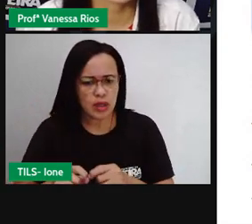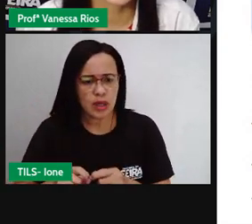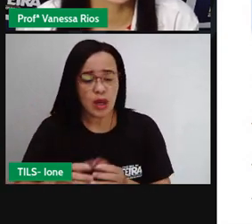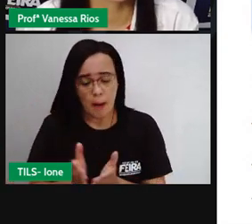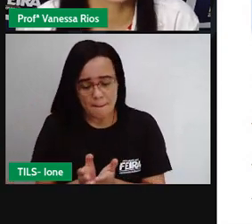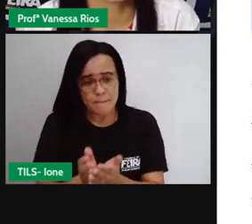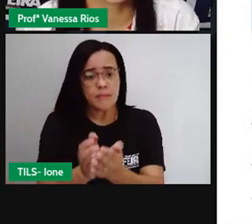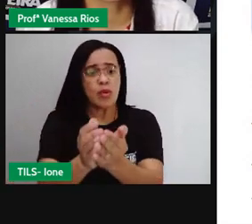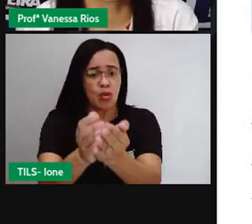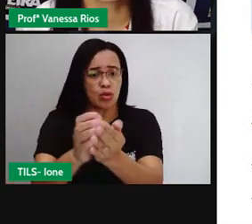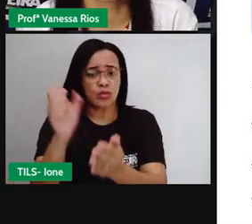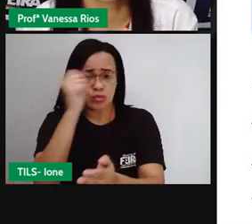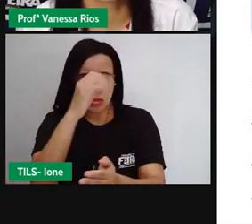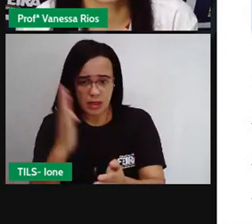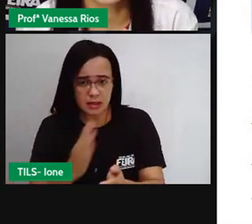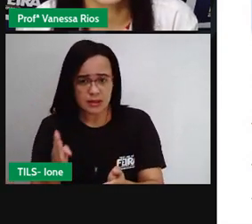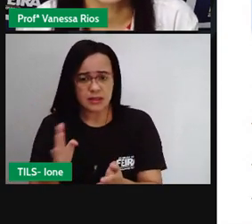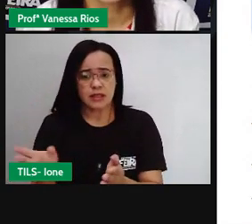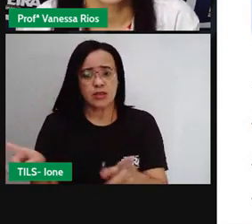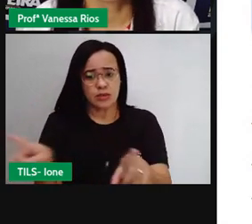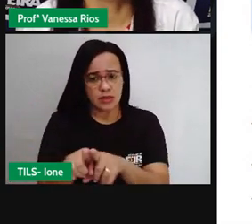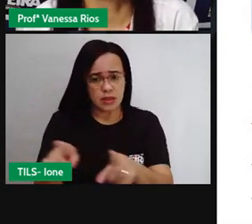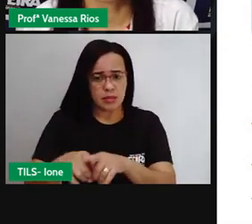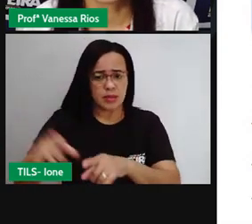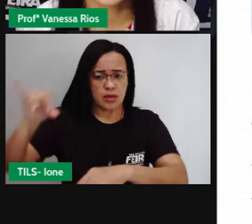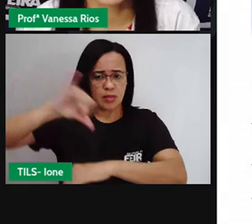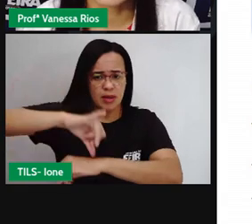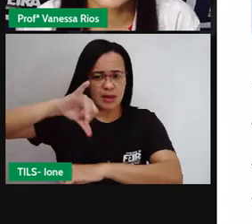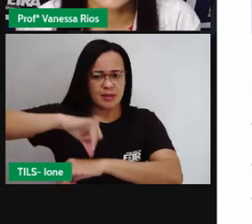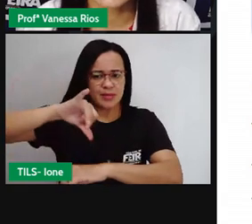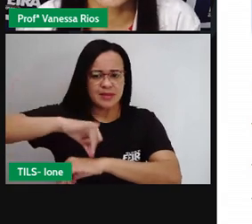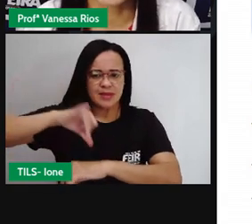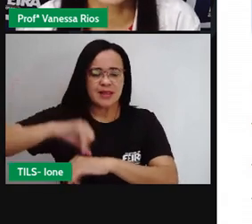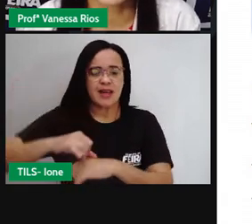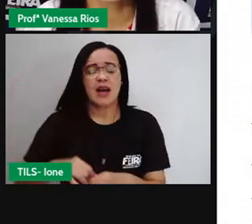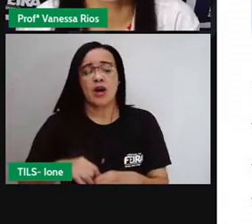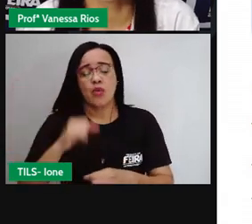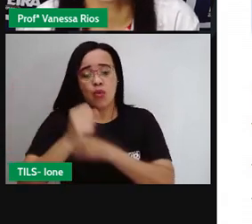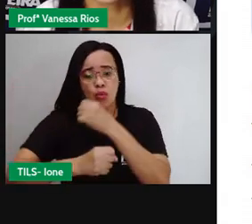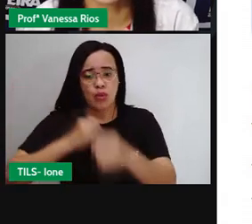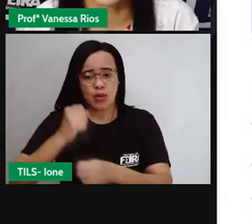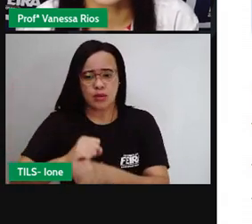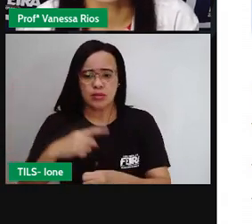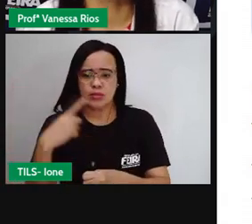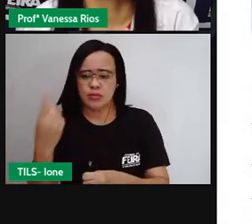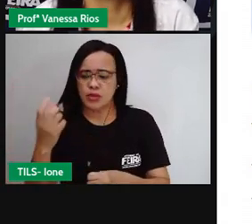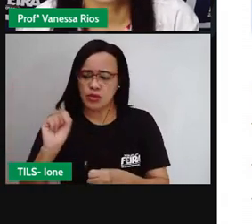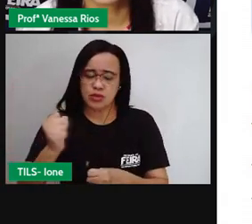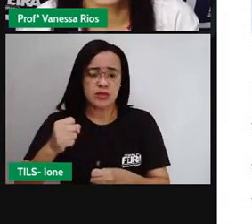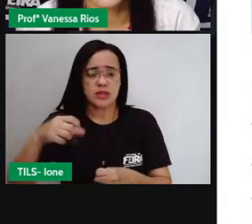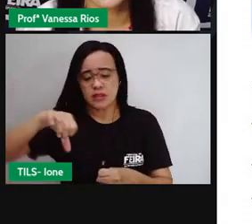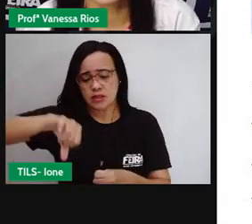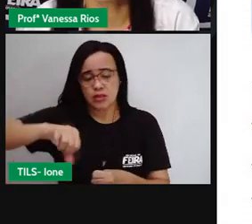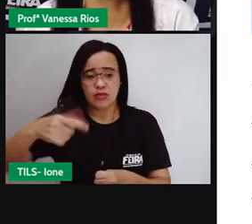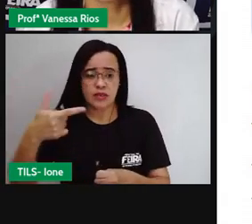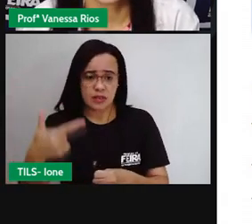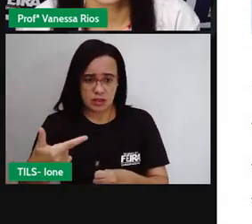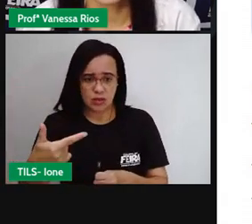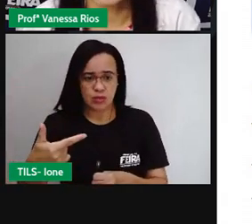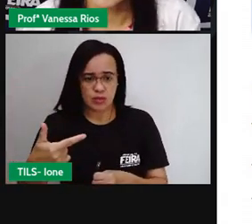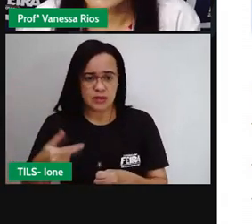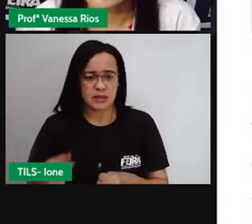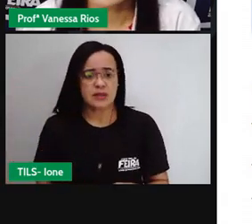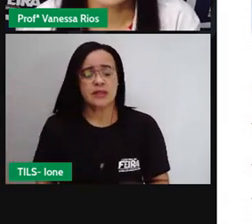E aí, recebeu muitos imigrantes ao longo do século XIX, especialmente ingleses, portugueses,